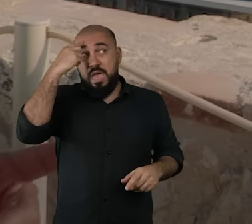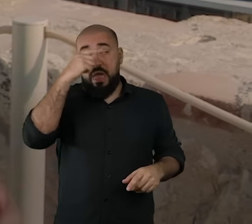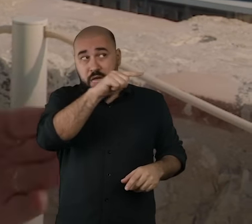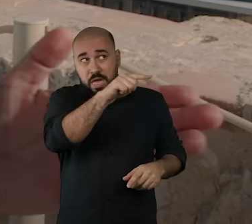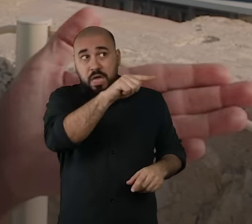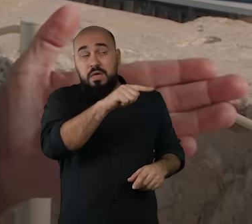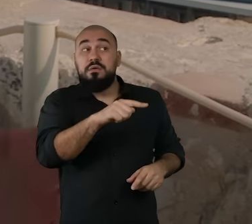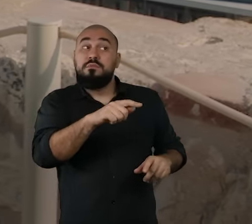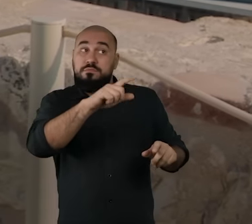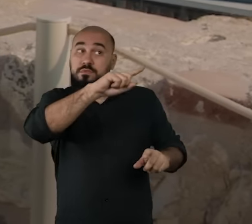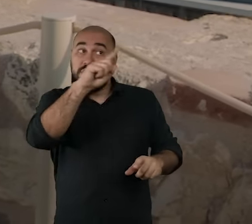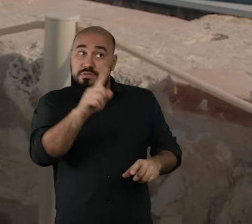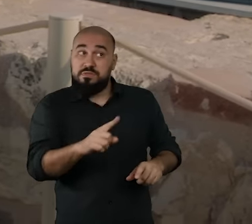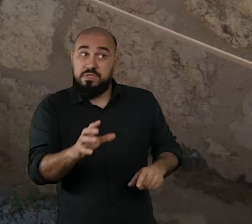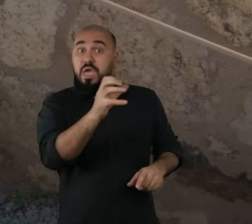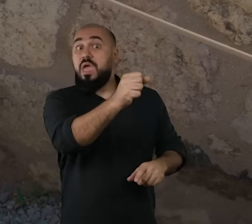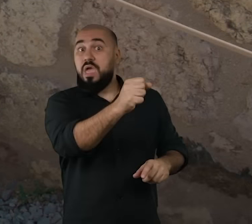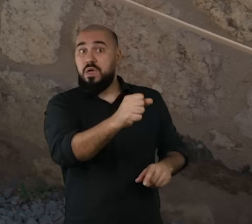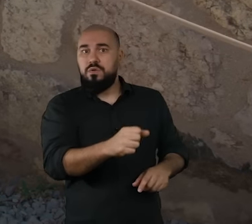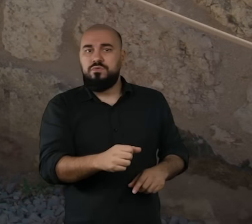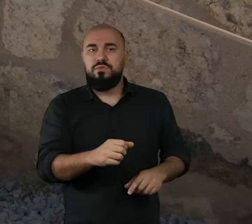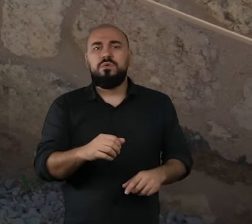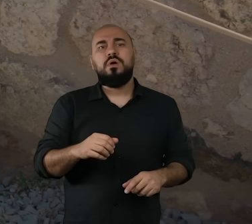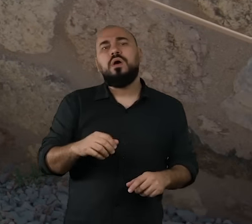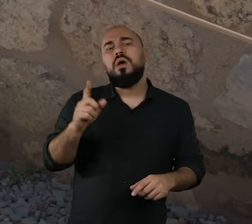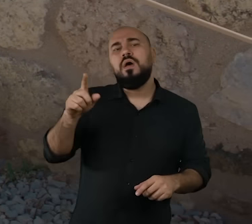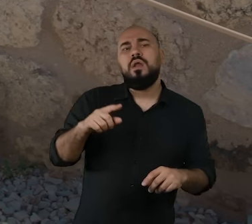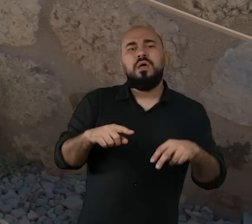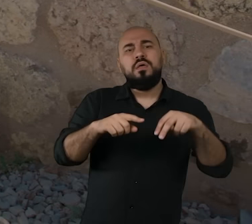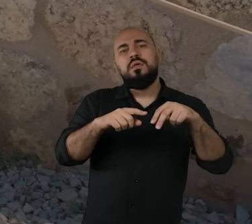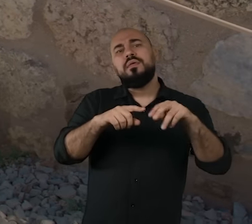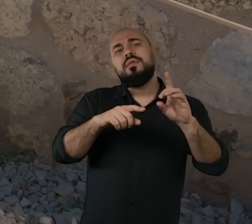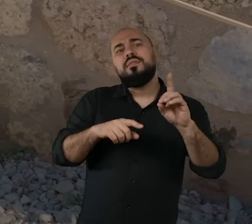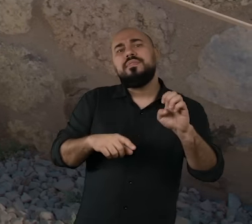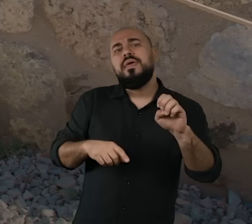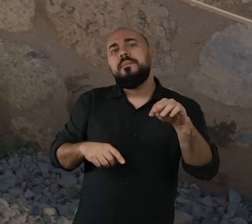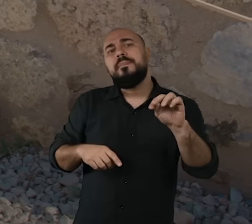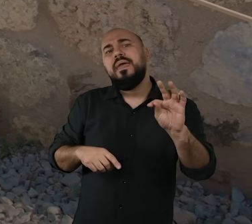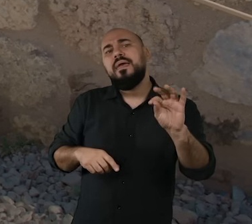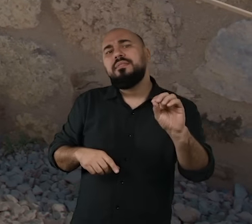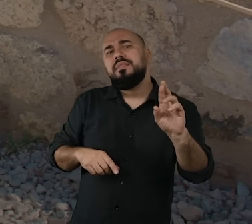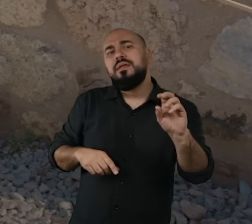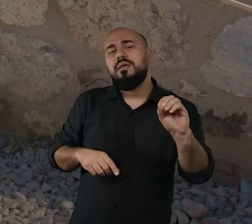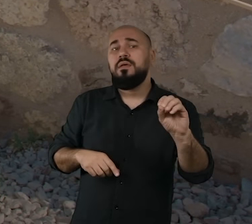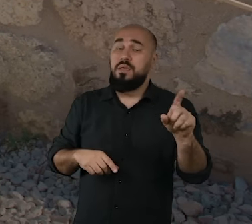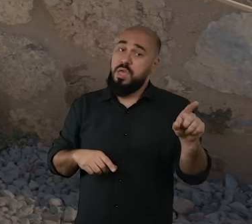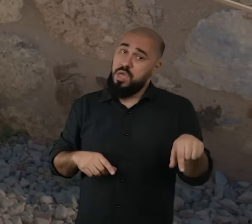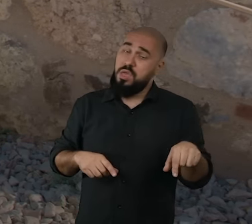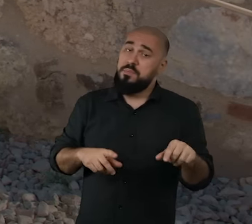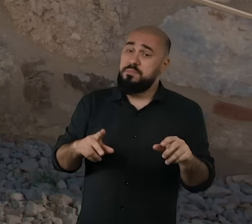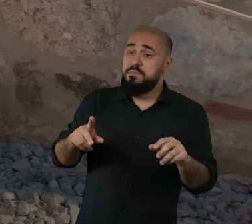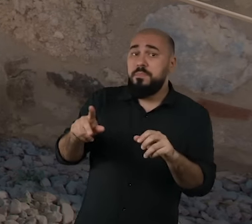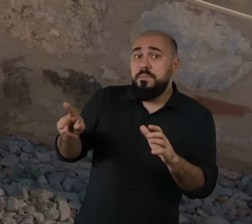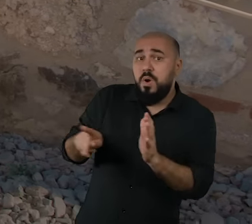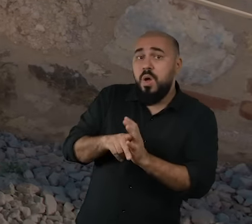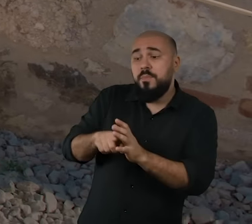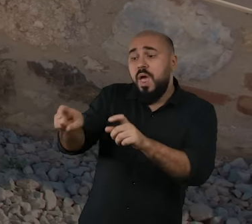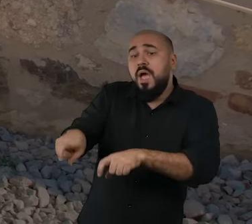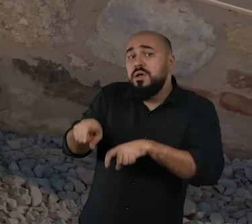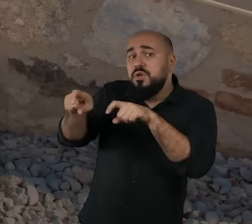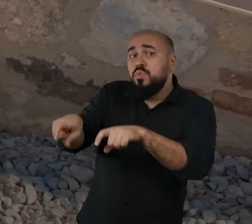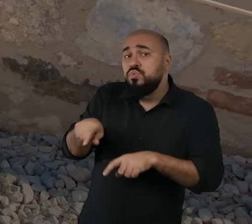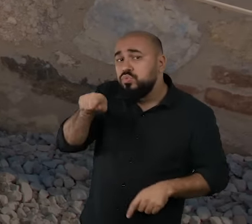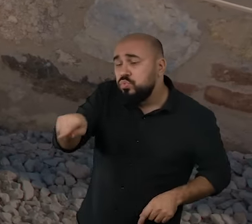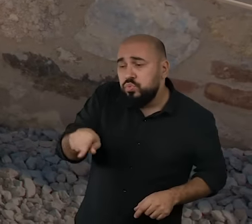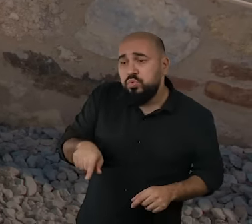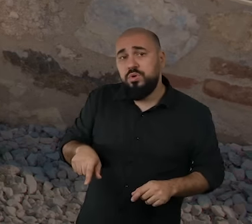Deméter era a deusa da agricultura. Os romanos, depois, vão plagiar toda essa tradição dos gregos e vão dar novos nomes